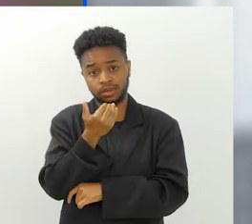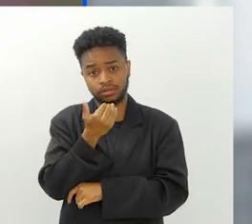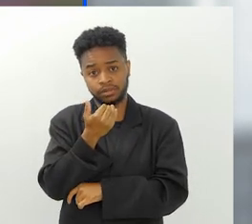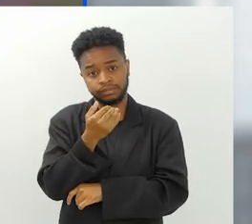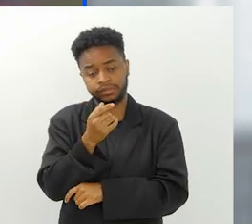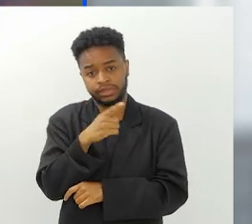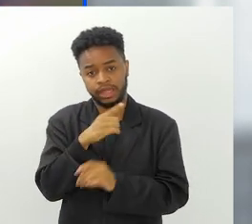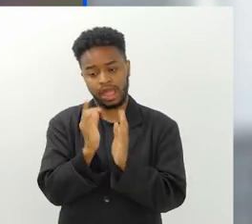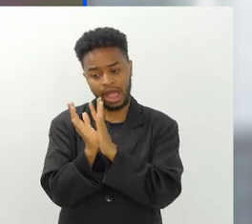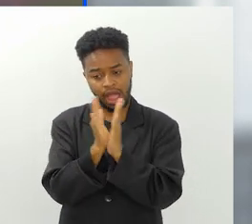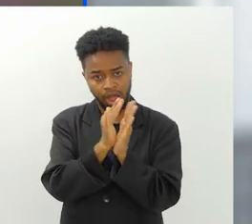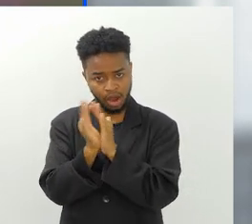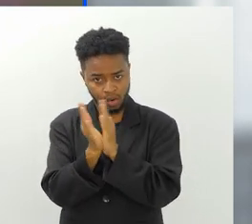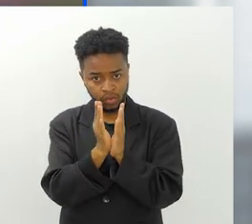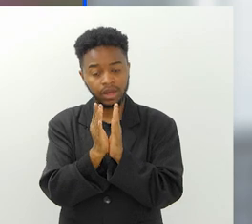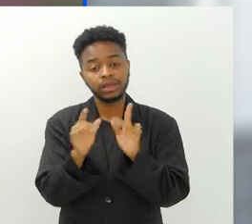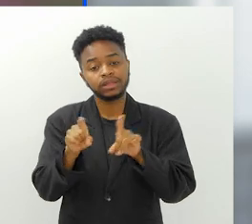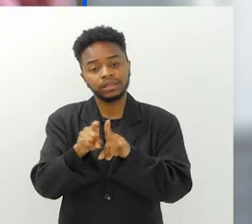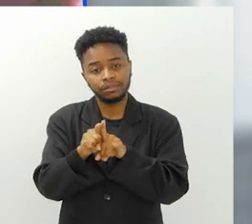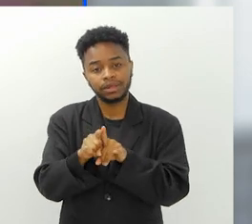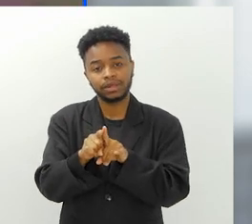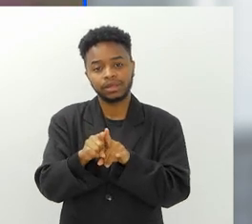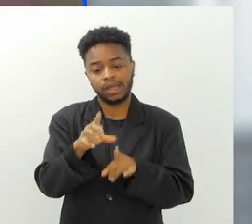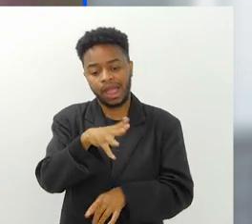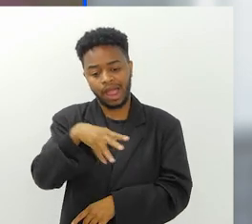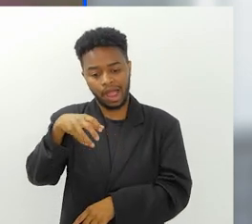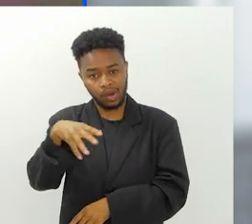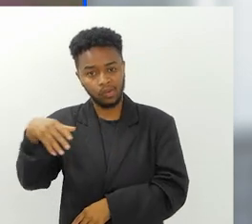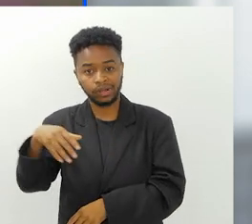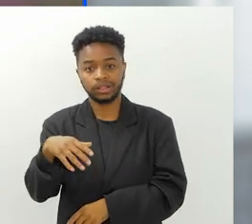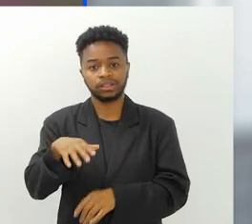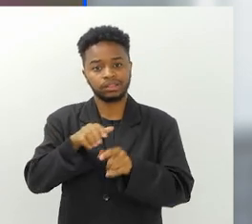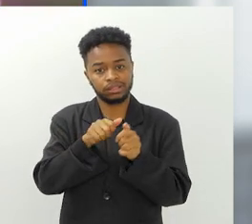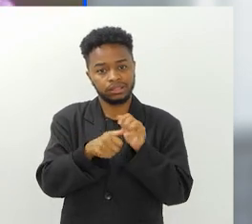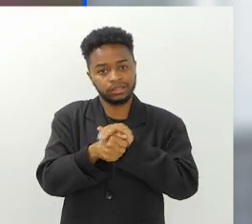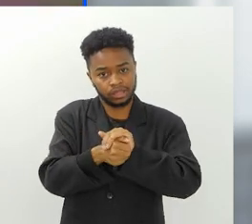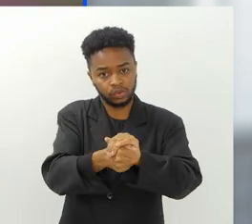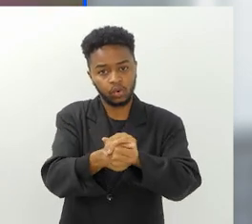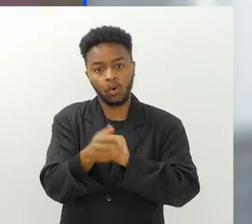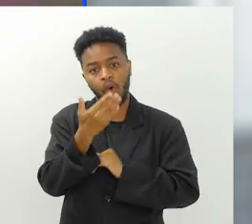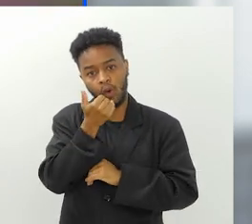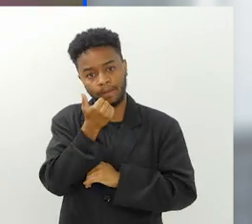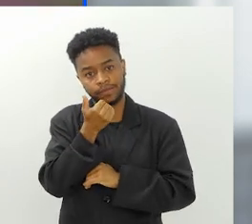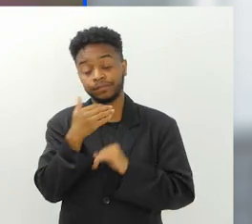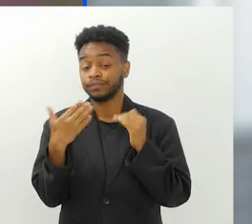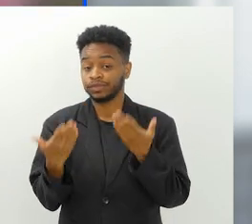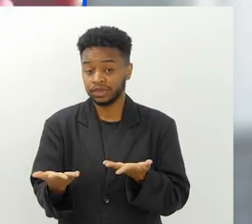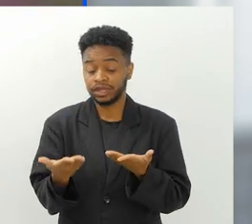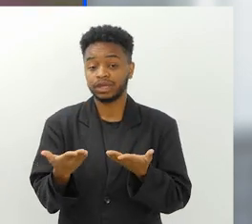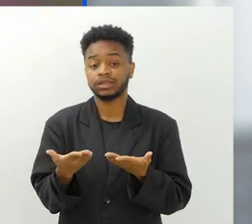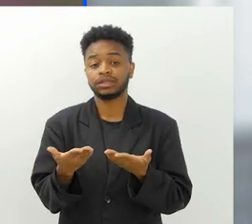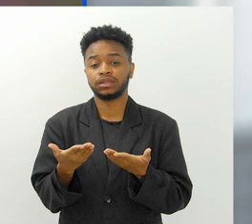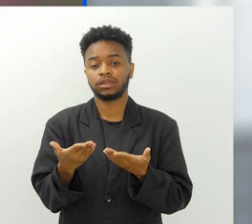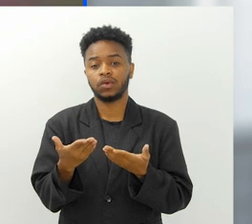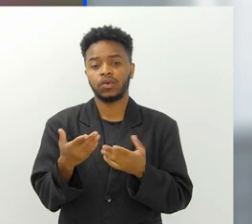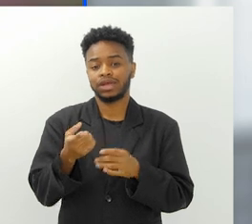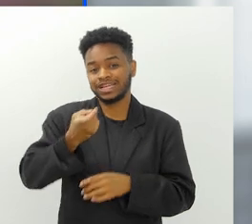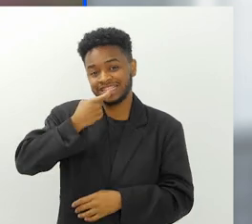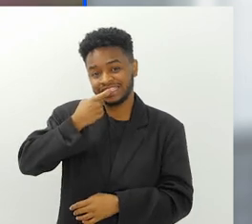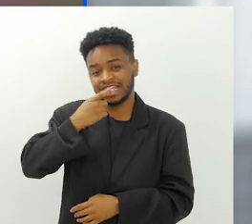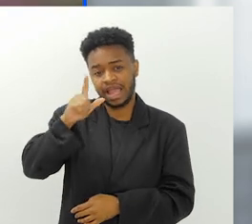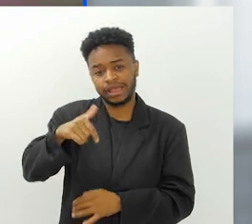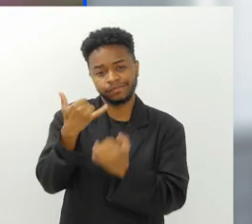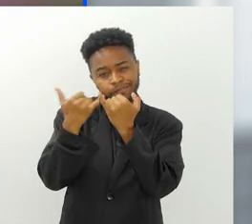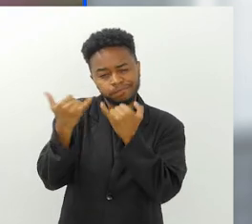algas, mas também águas vivas, né? E como esse plástico é